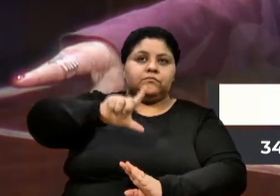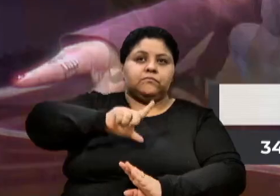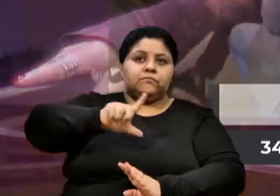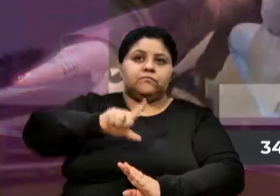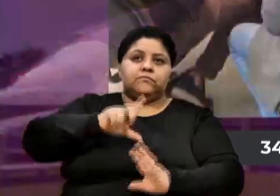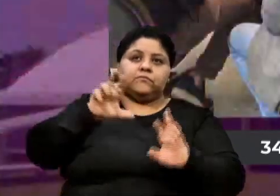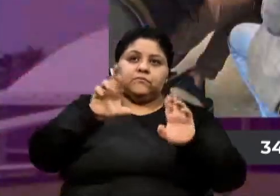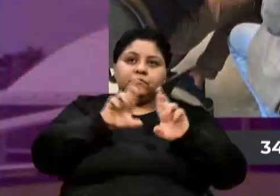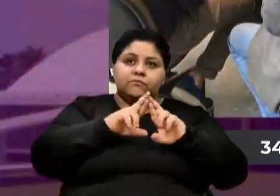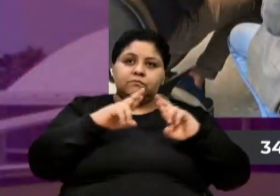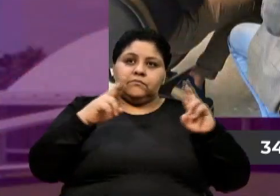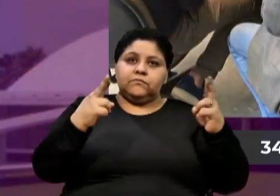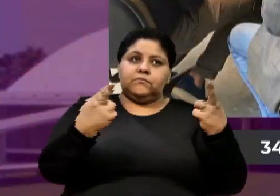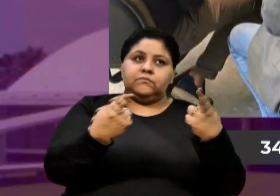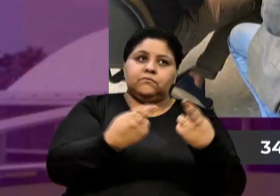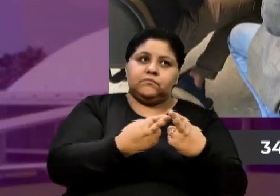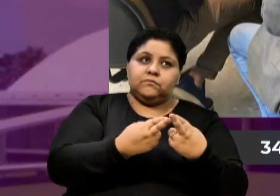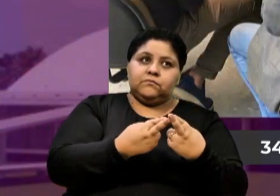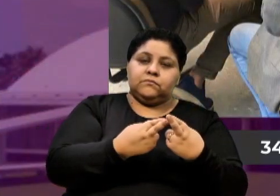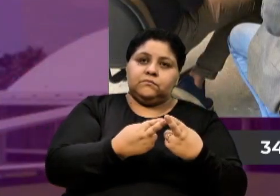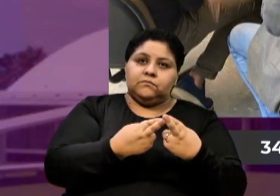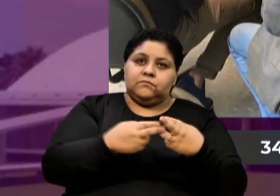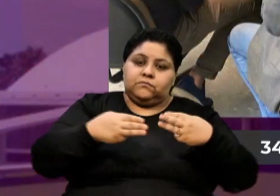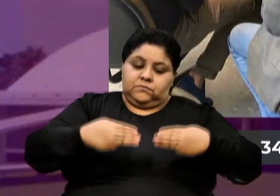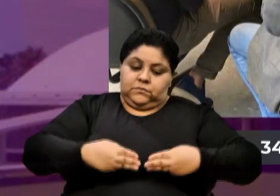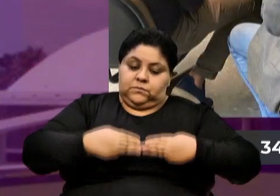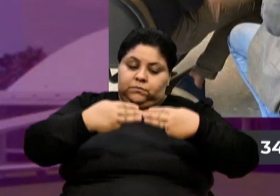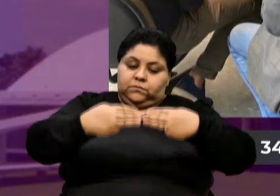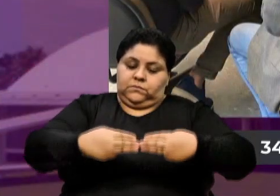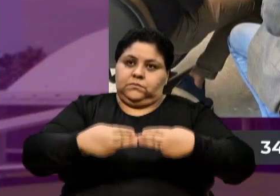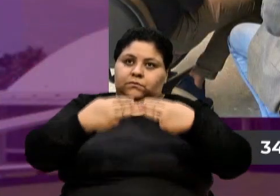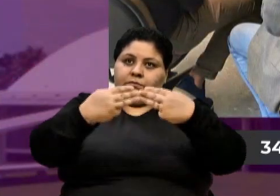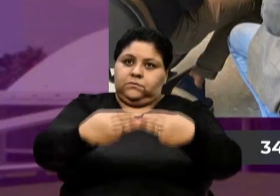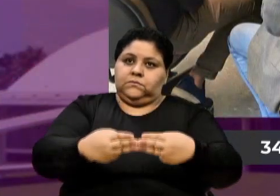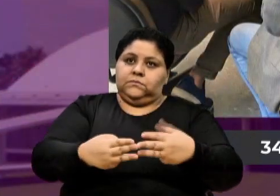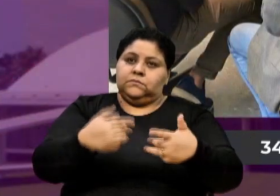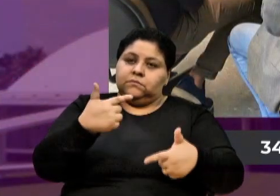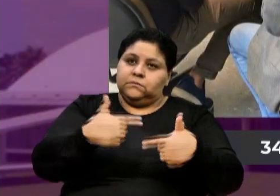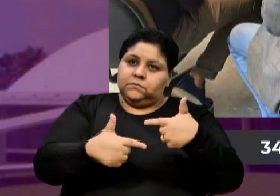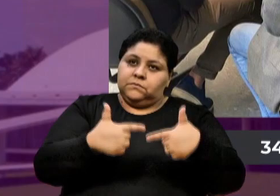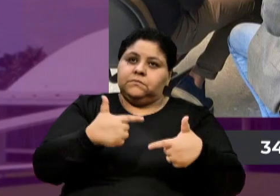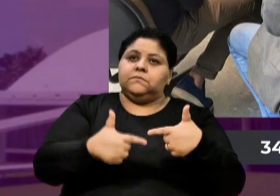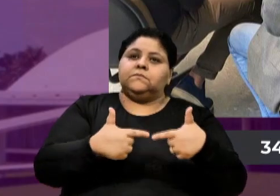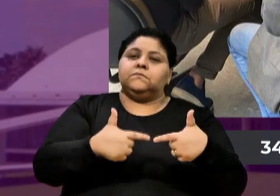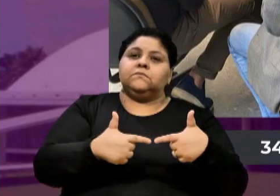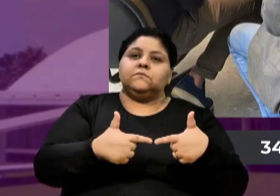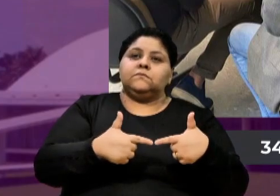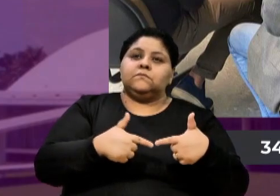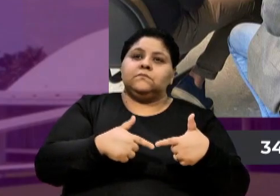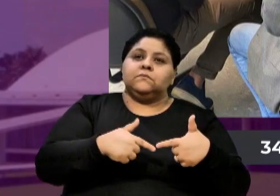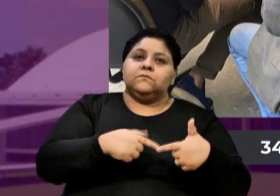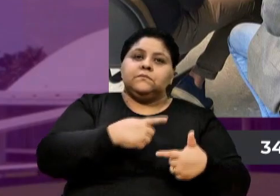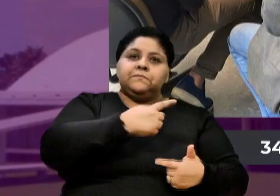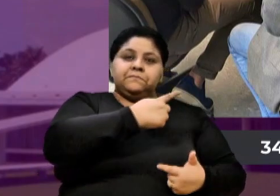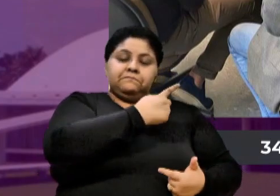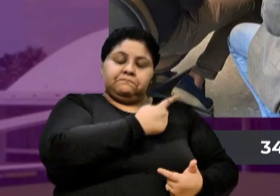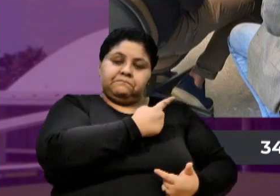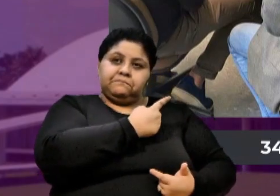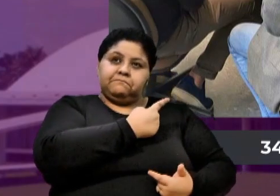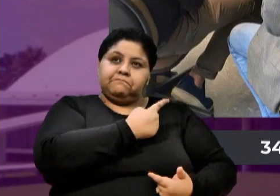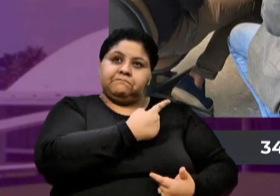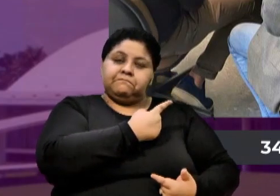reunião no Ministério de Trabalho e Emprego. O Gilberto Carvalho é o secretário nacional